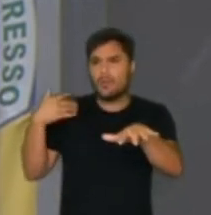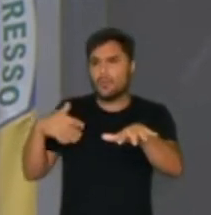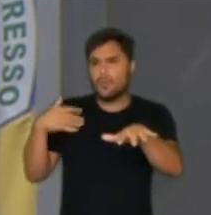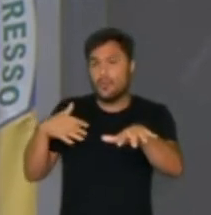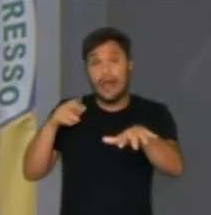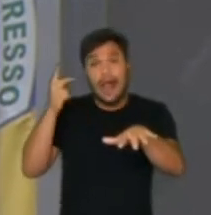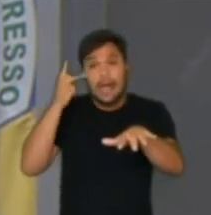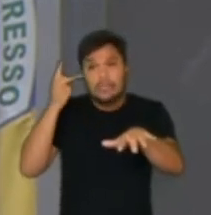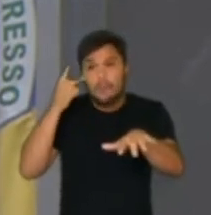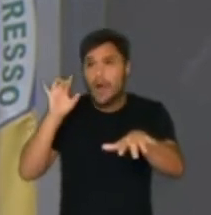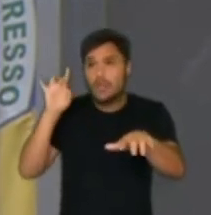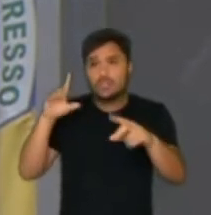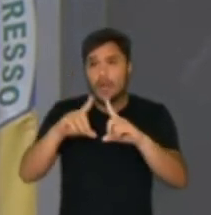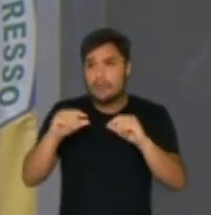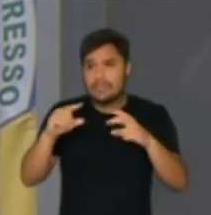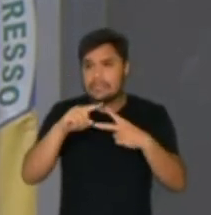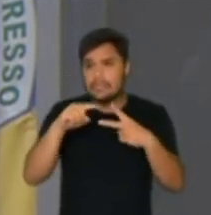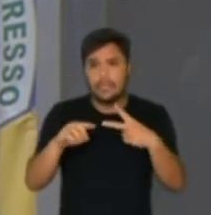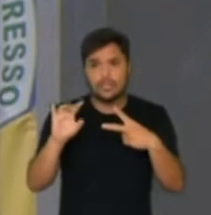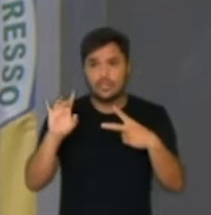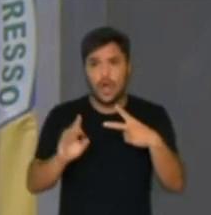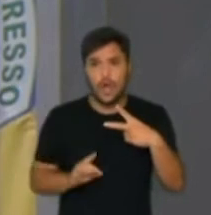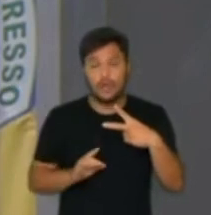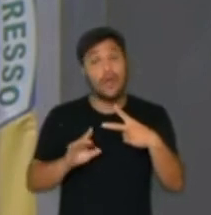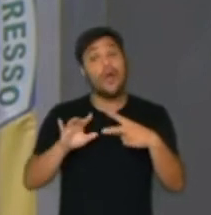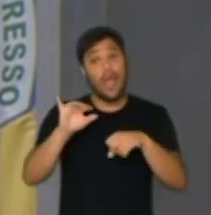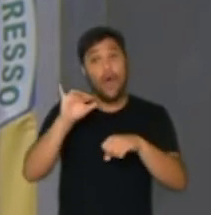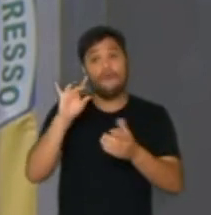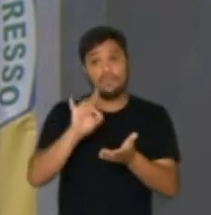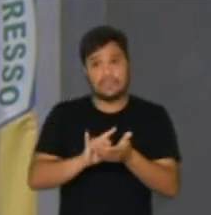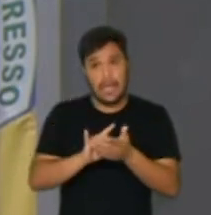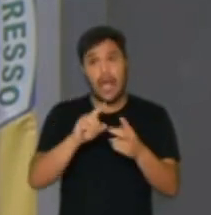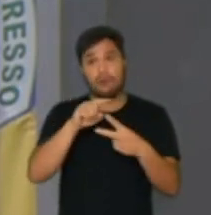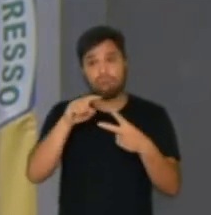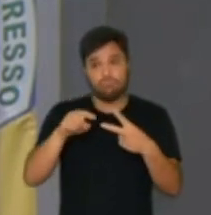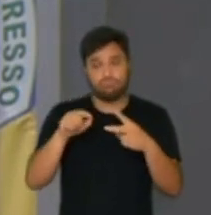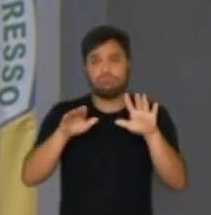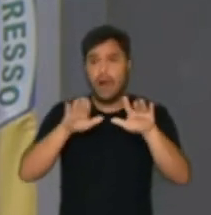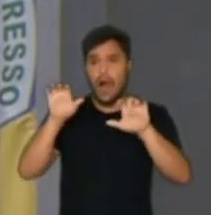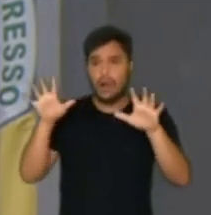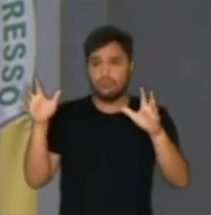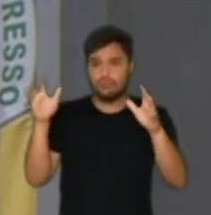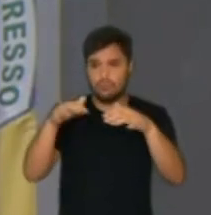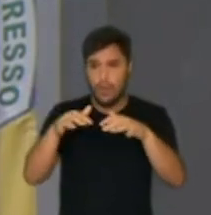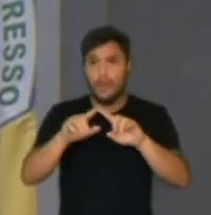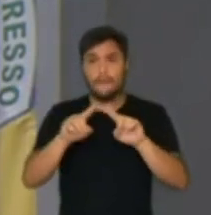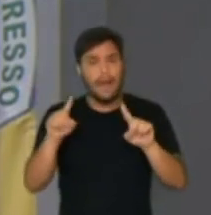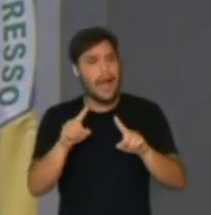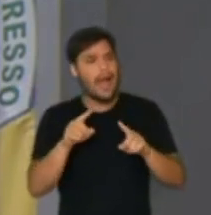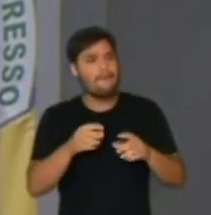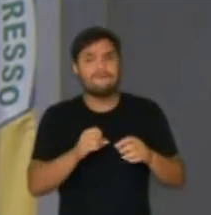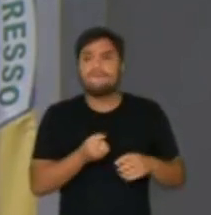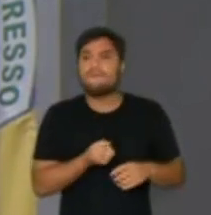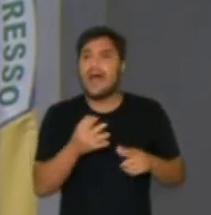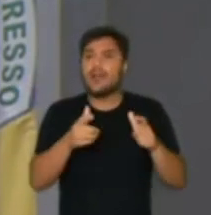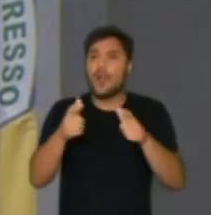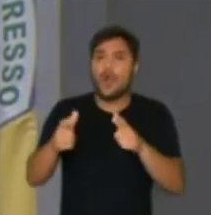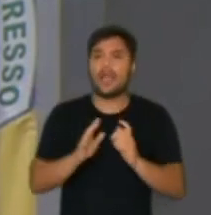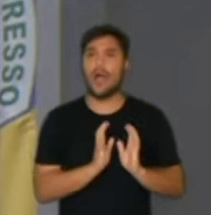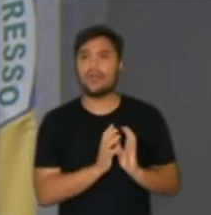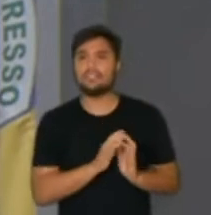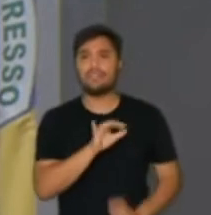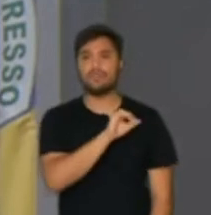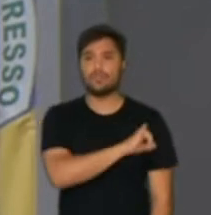na Paulista, não só em Brasília, onde eram os locais oficiais em que foram chamadas as manifestações, mas em diversos locais como Recife e Rio de